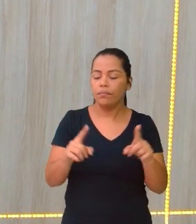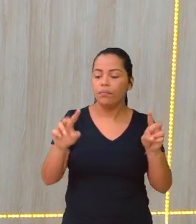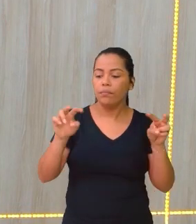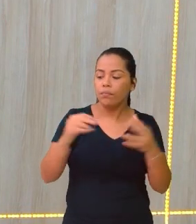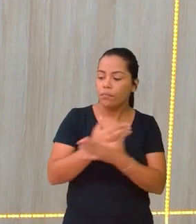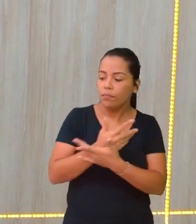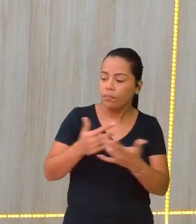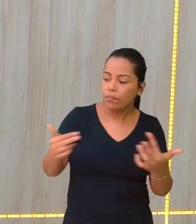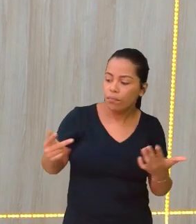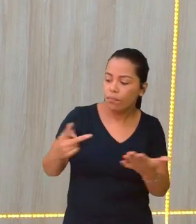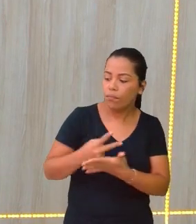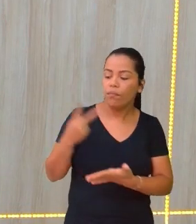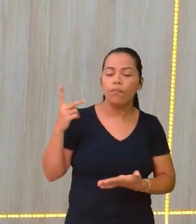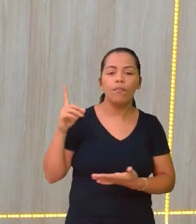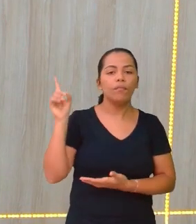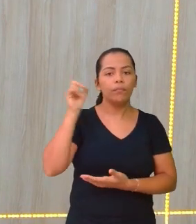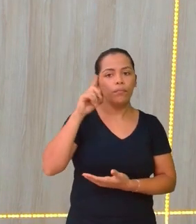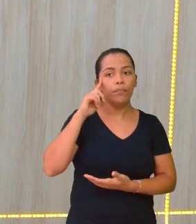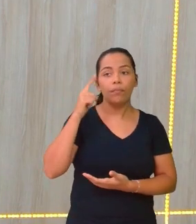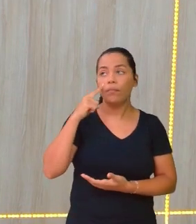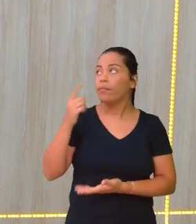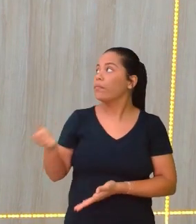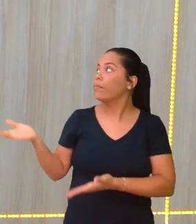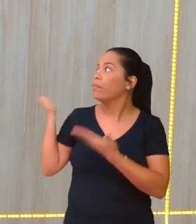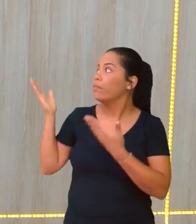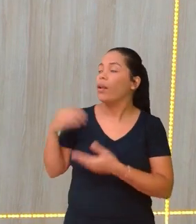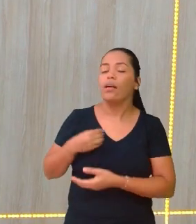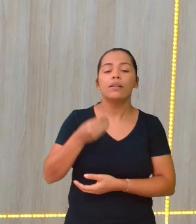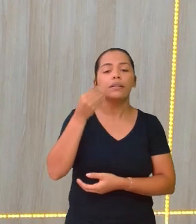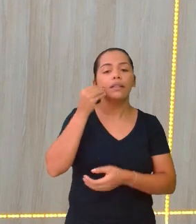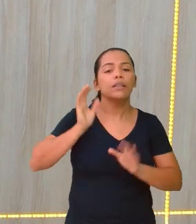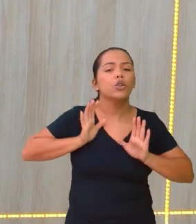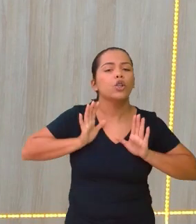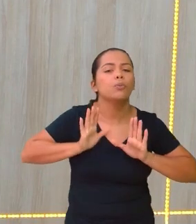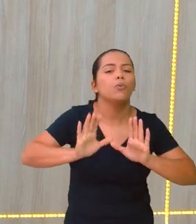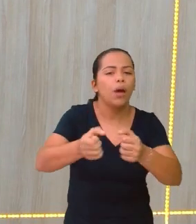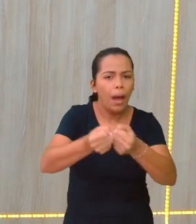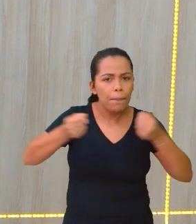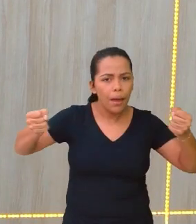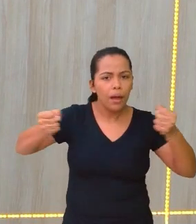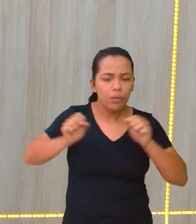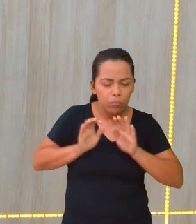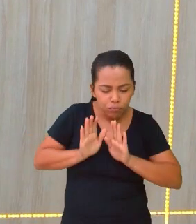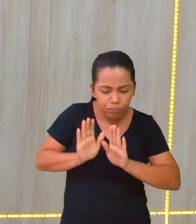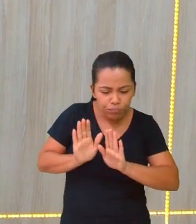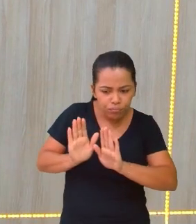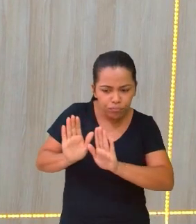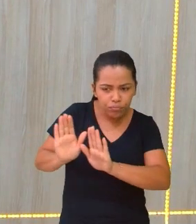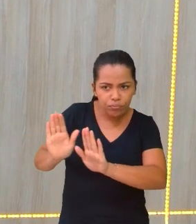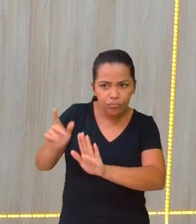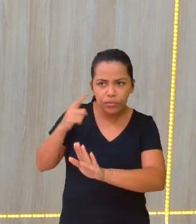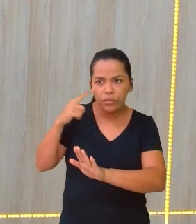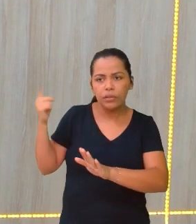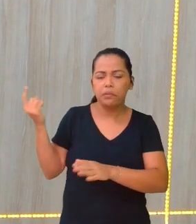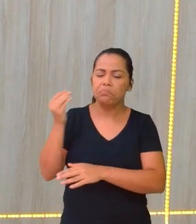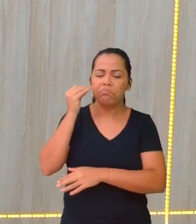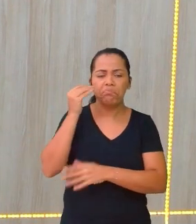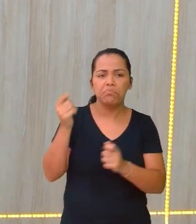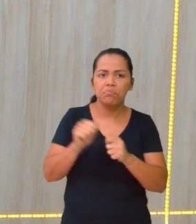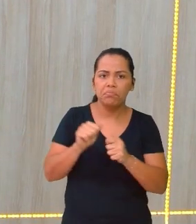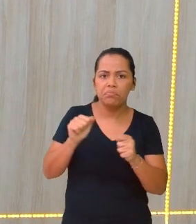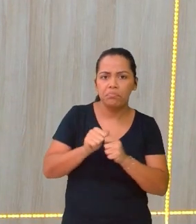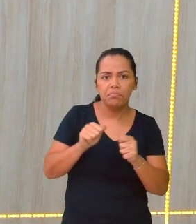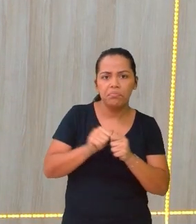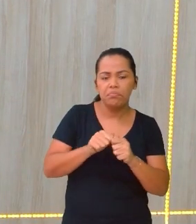Veja esse senhor, ele deve estar empurrando esse armário para algum local, para fazer uma limpeza, para botar no